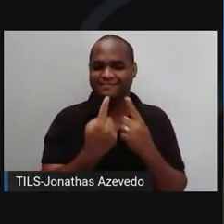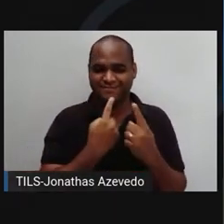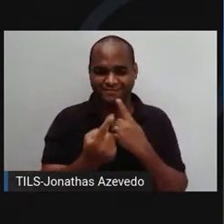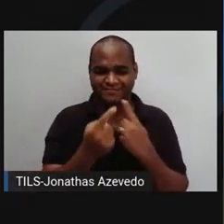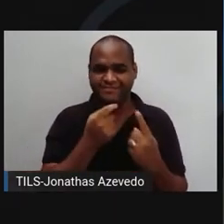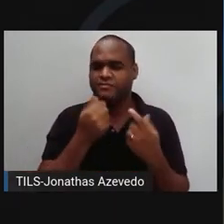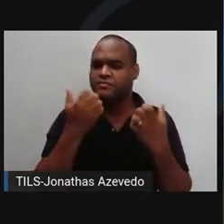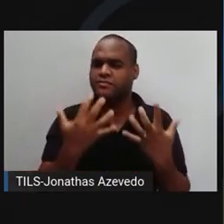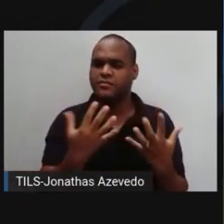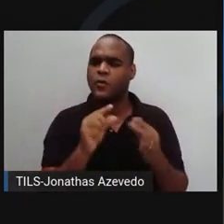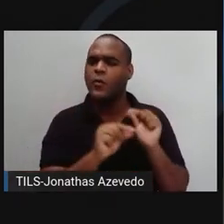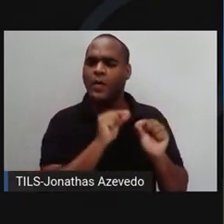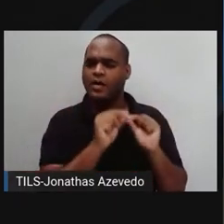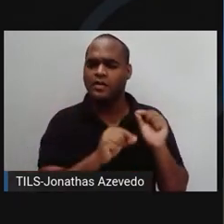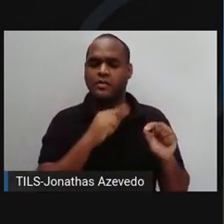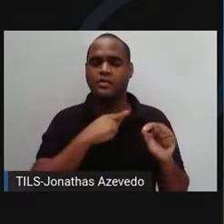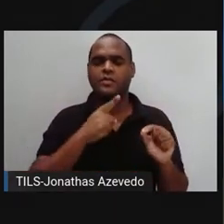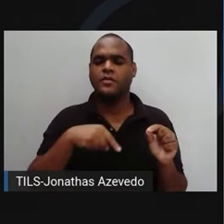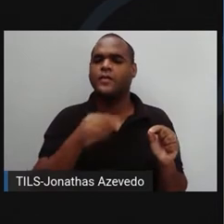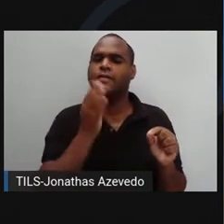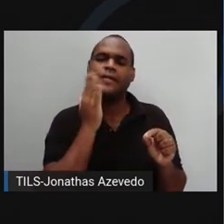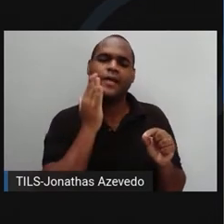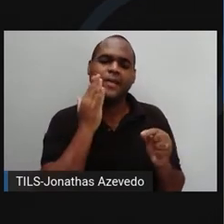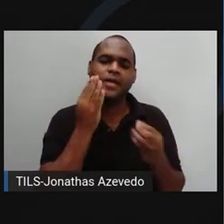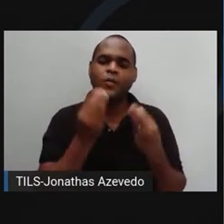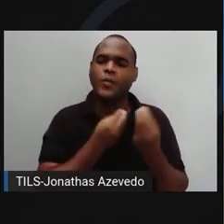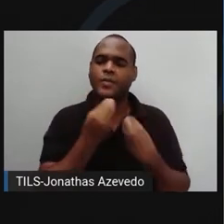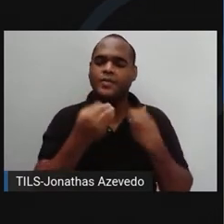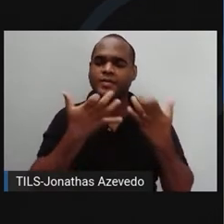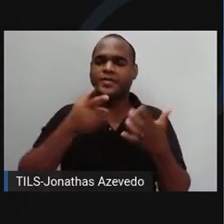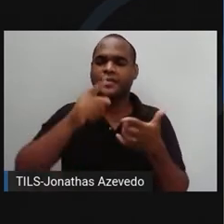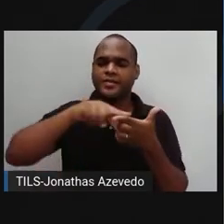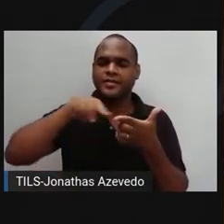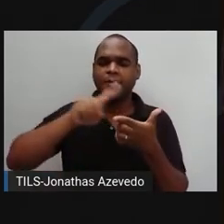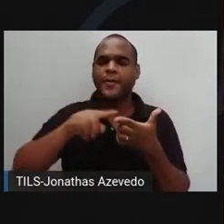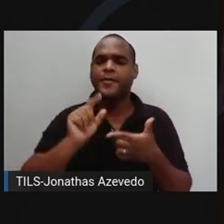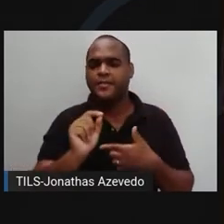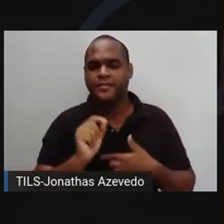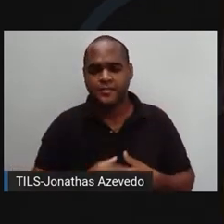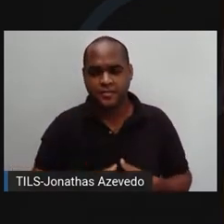Cris, me diga uma coisa, como é que você ficou sabendo desse problema nas Ilhas de Midway?